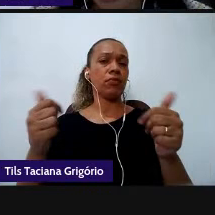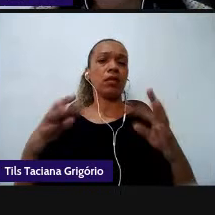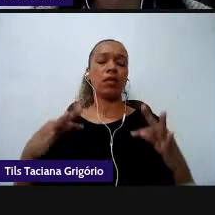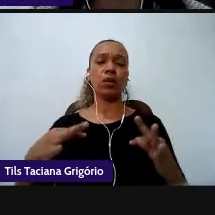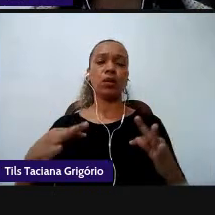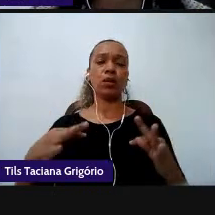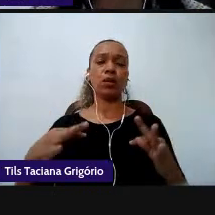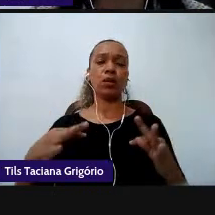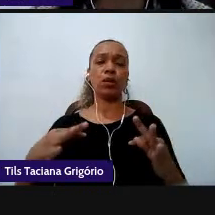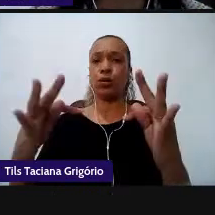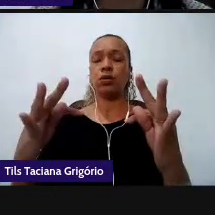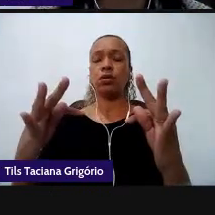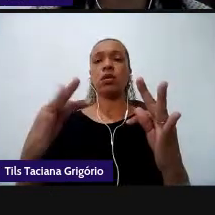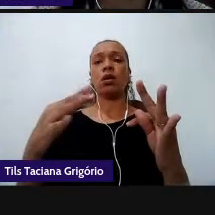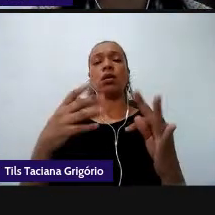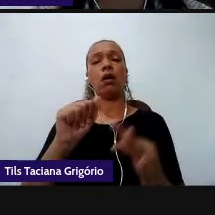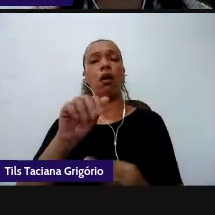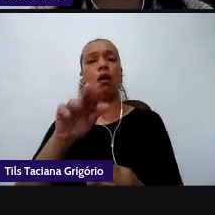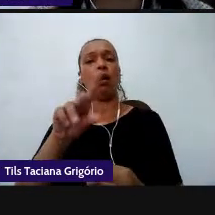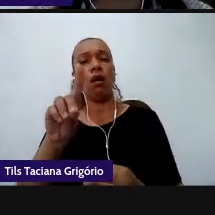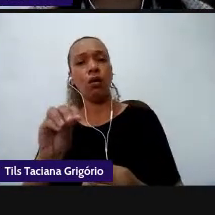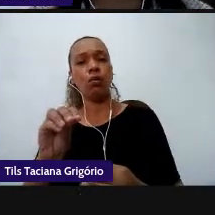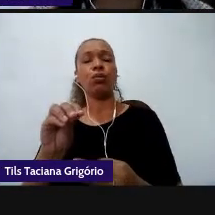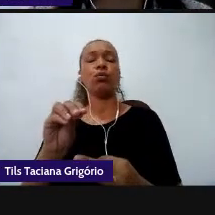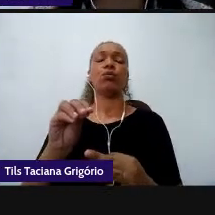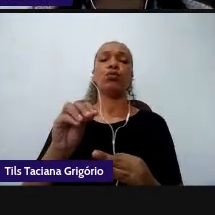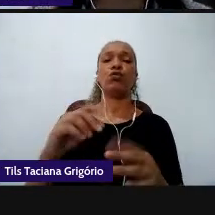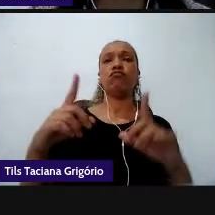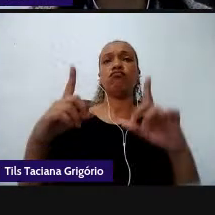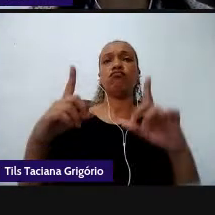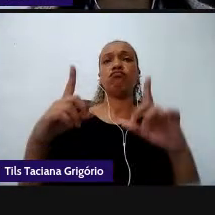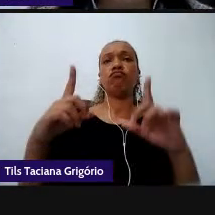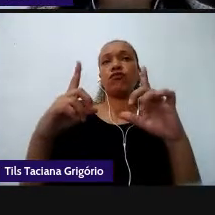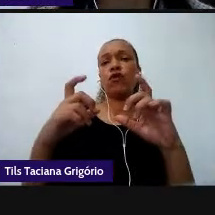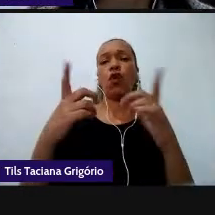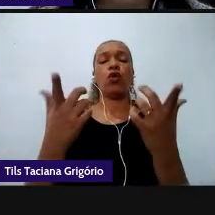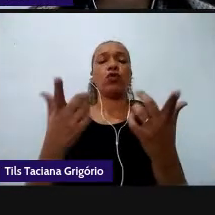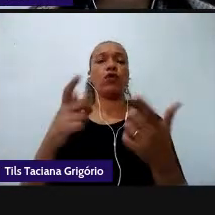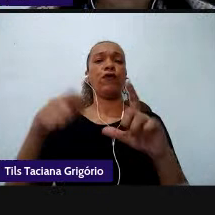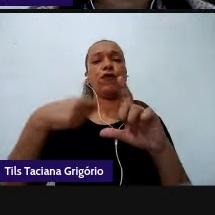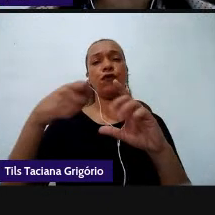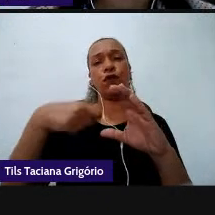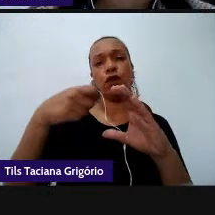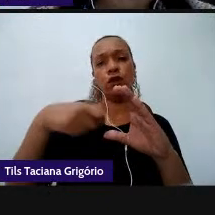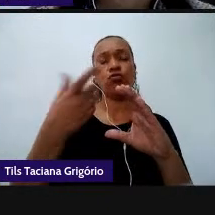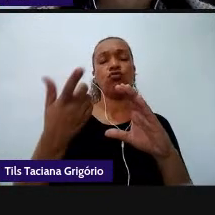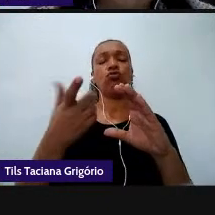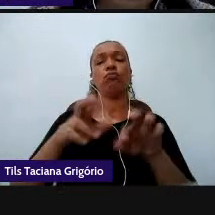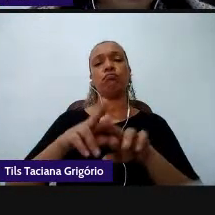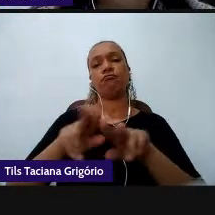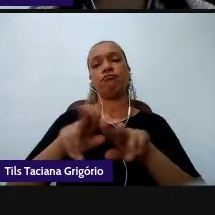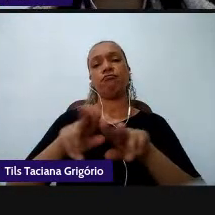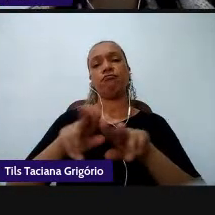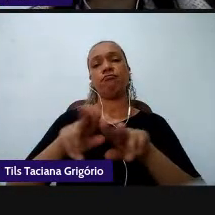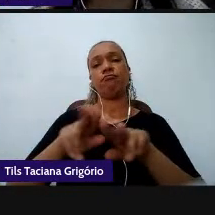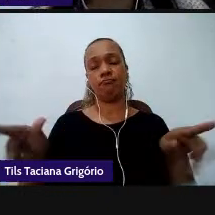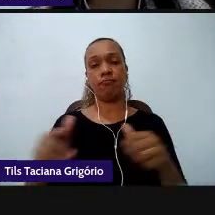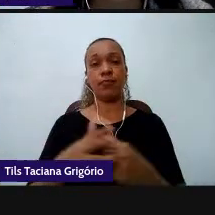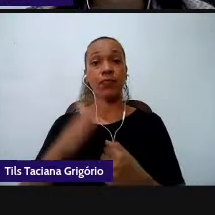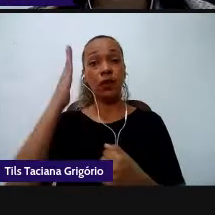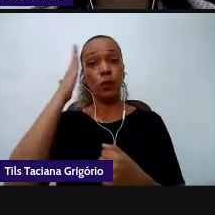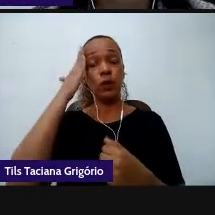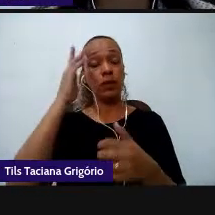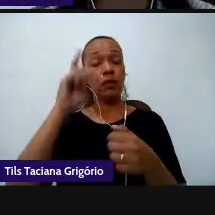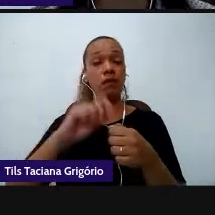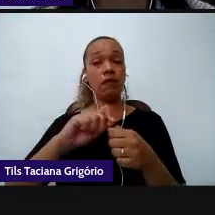de áudio foto vídeo etc então esse saber fazer a partir desses gêneros é o